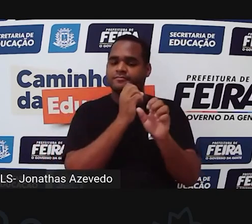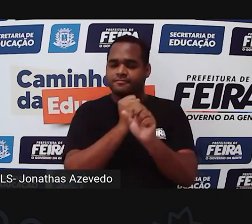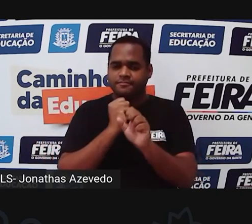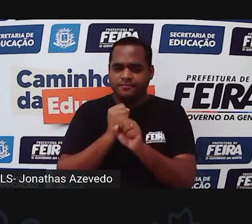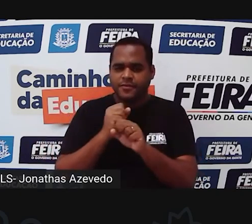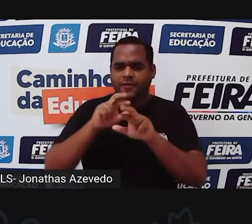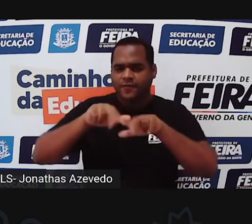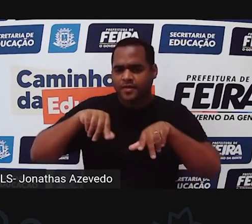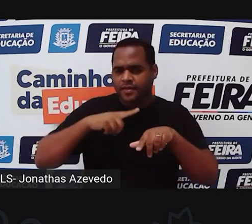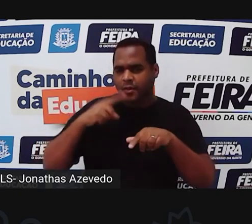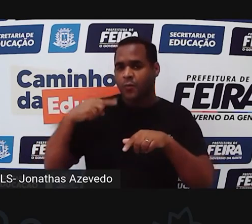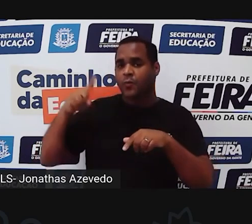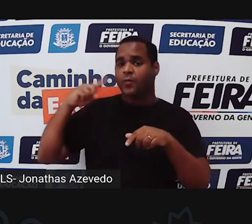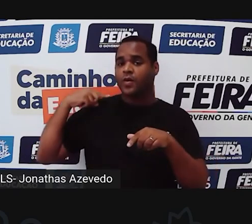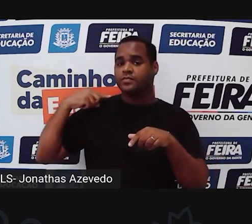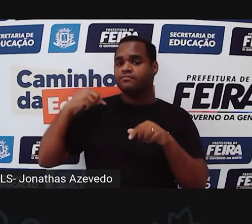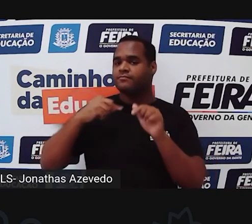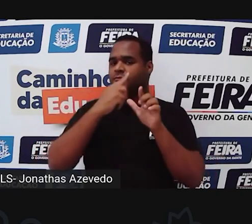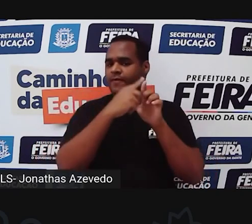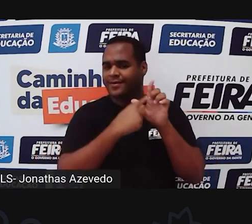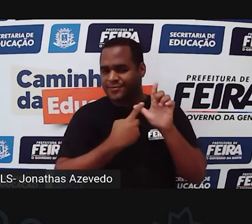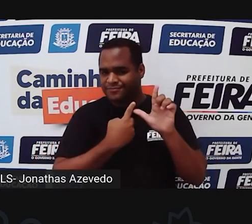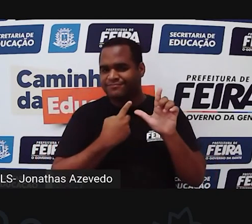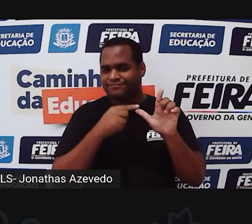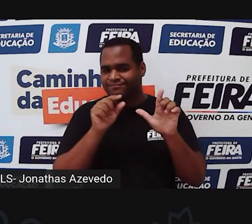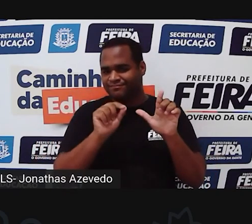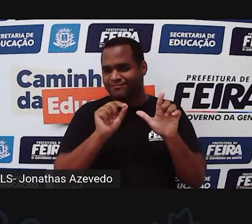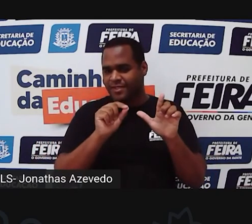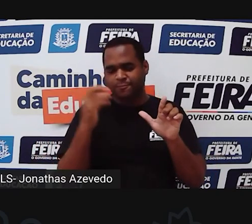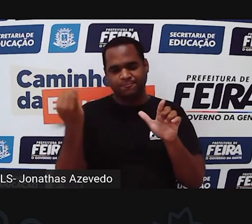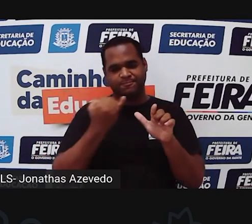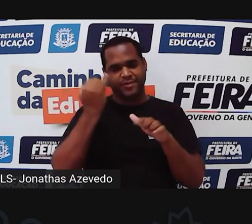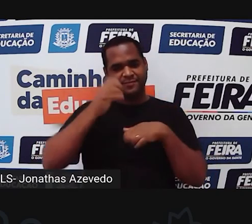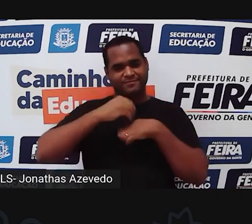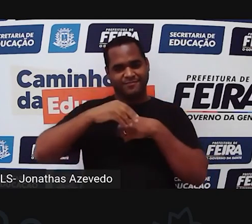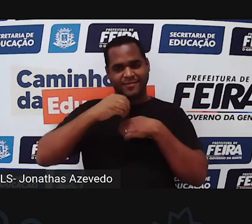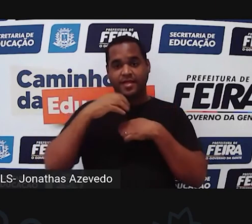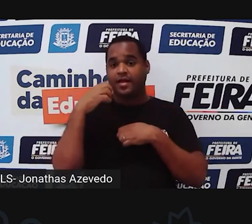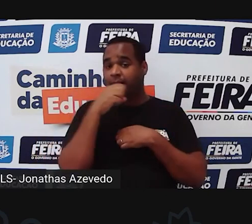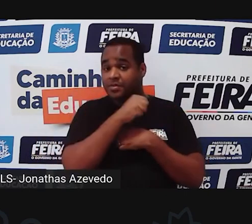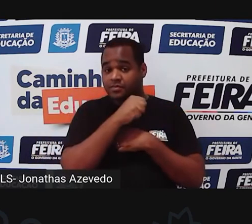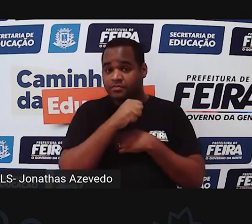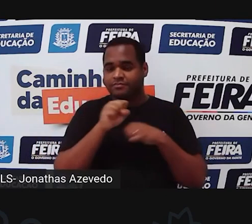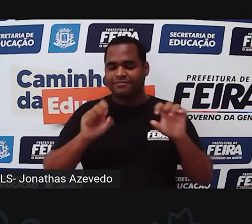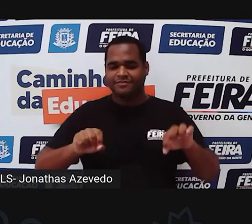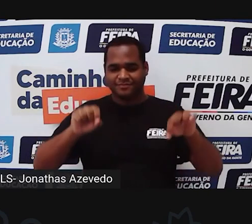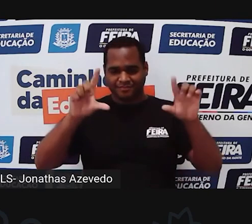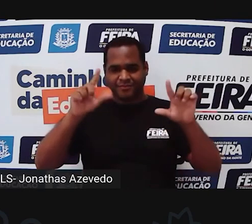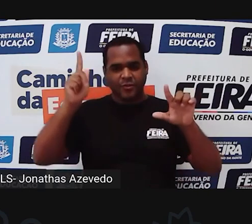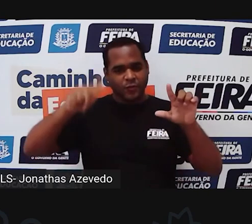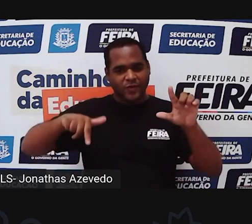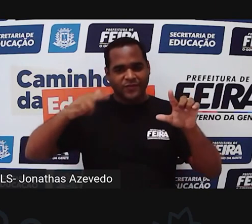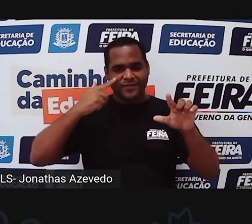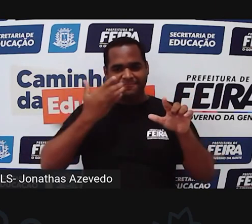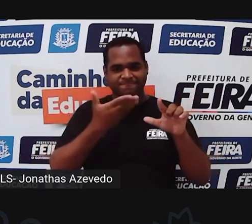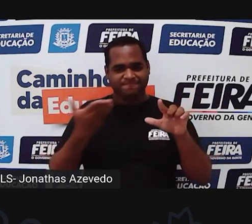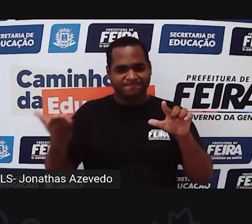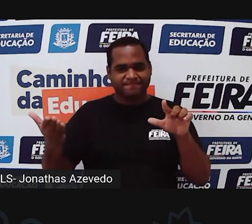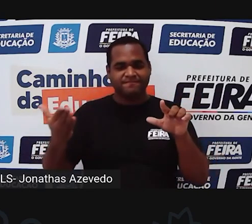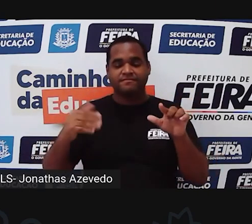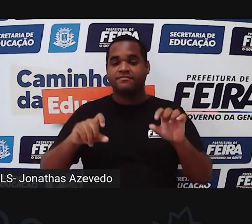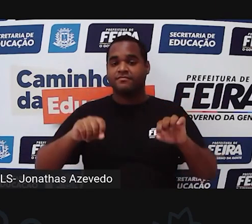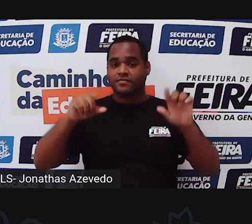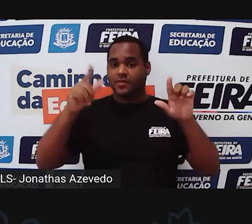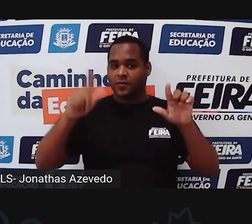como da aula anterior vamos colocar aqui rapidinho essa tela de novo pra você tá bom vai